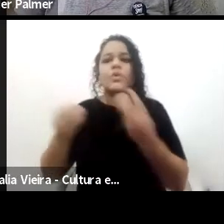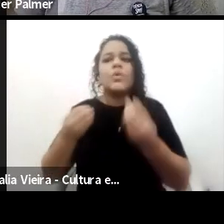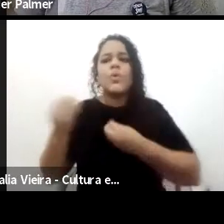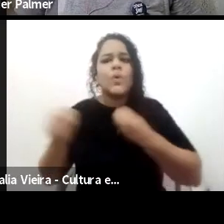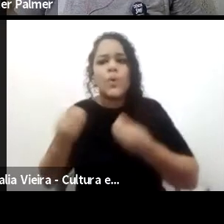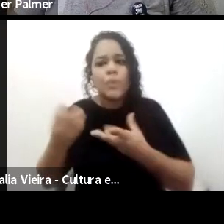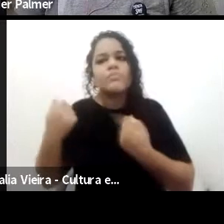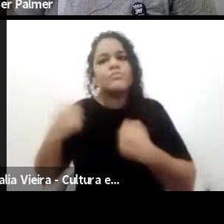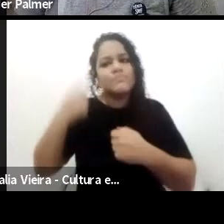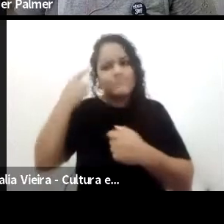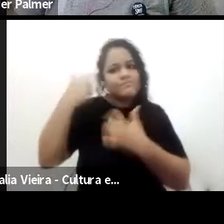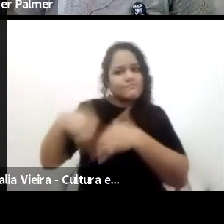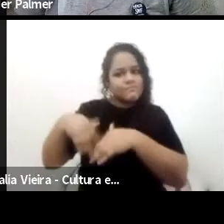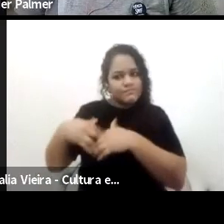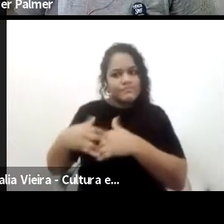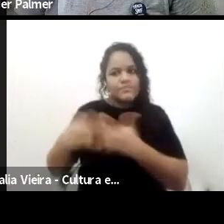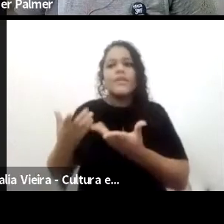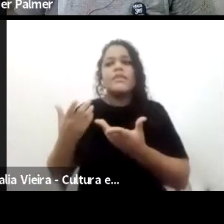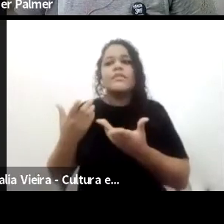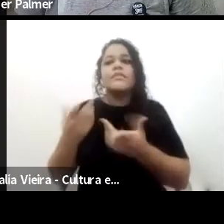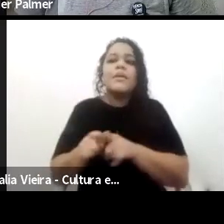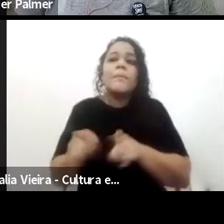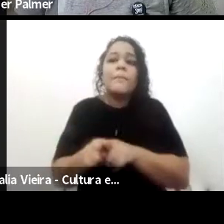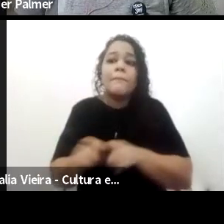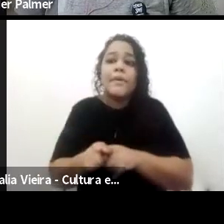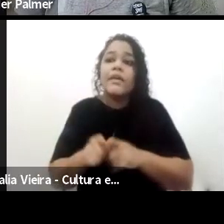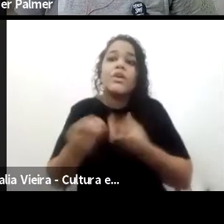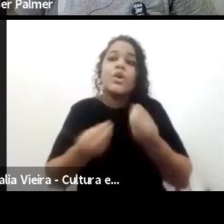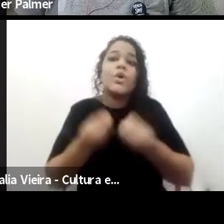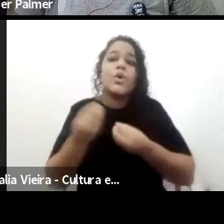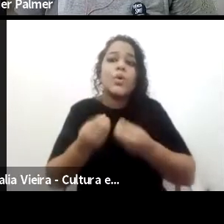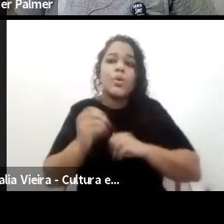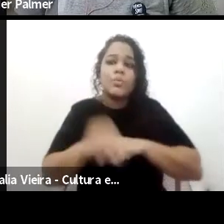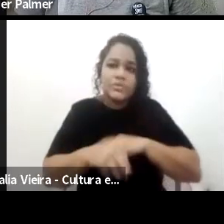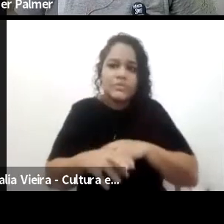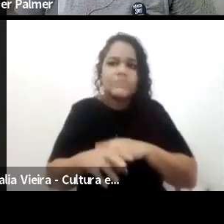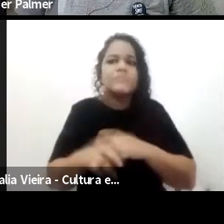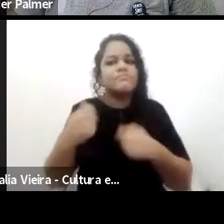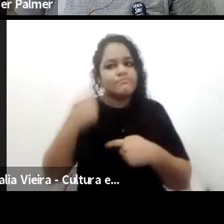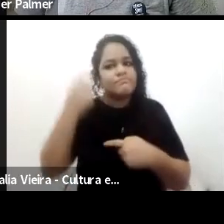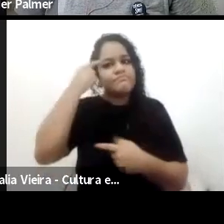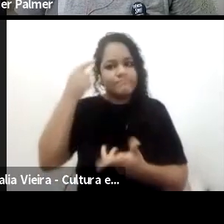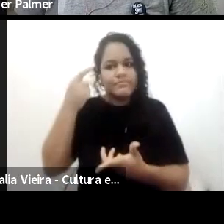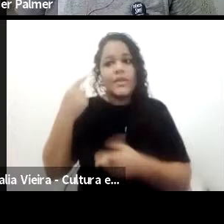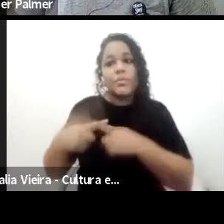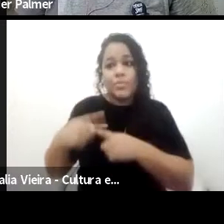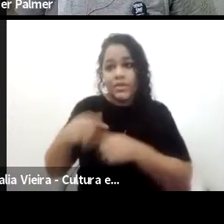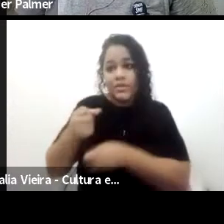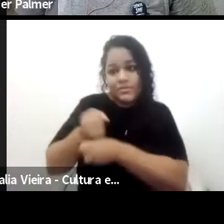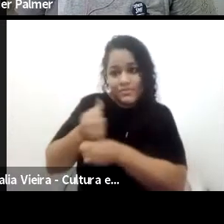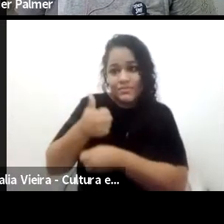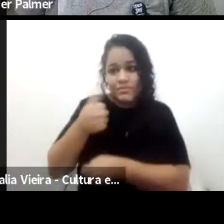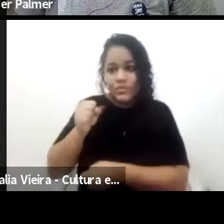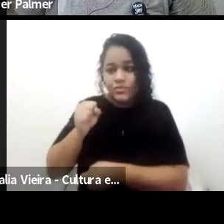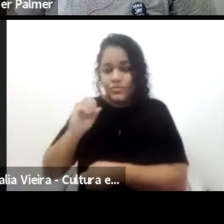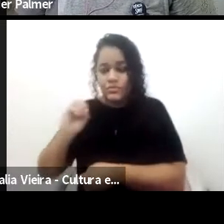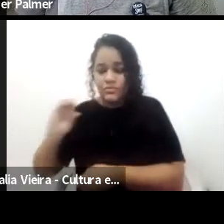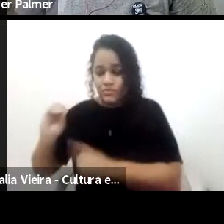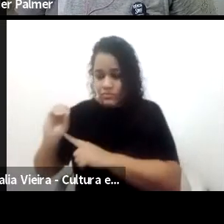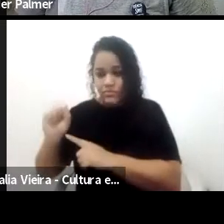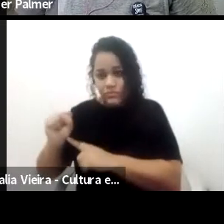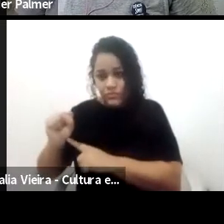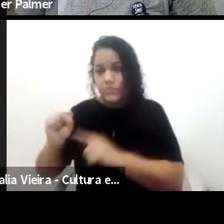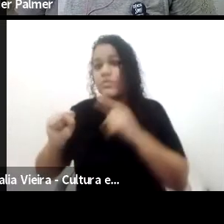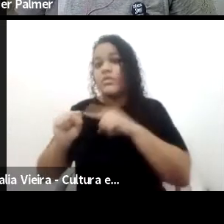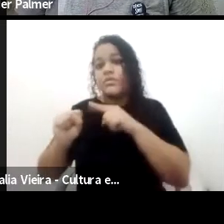mudanças. Enfim, mudanças que a gente ainda está falando que são mudanças para um grupo de